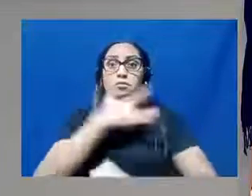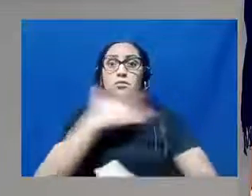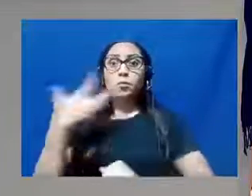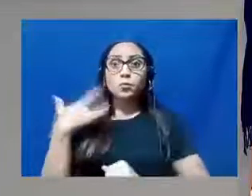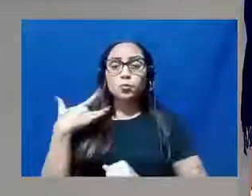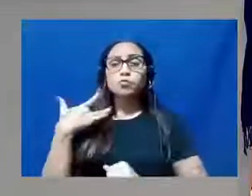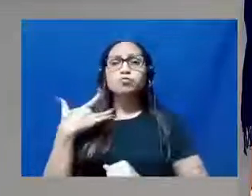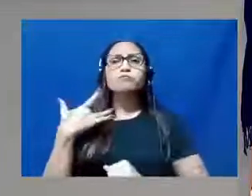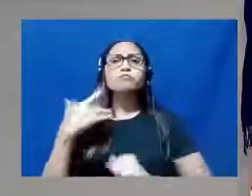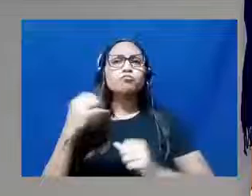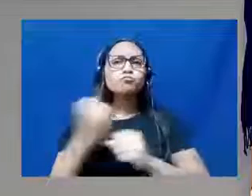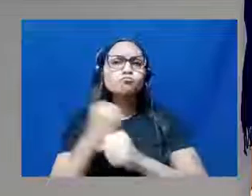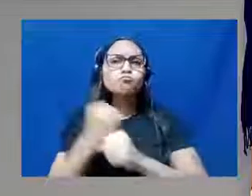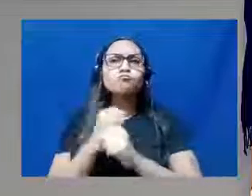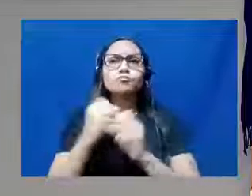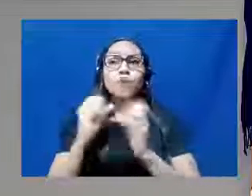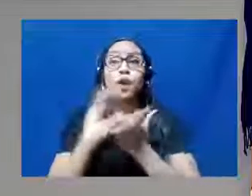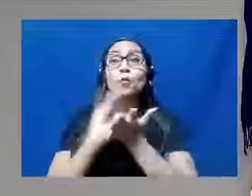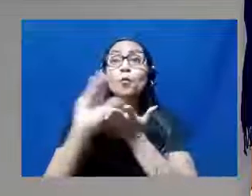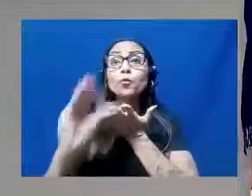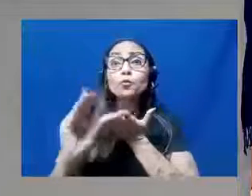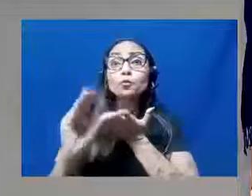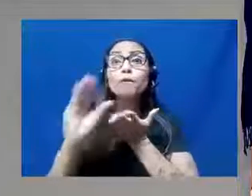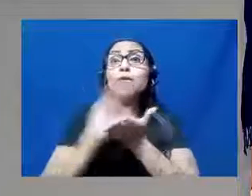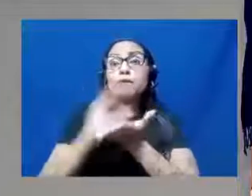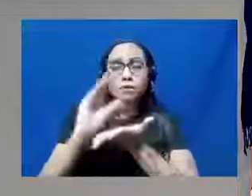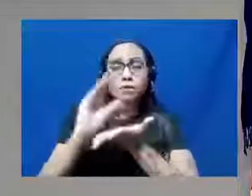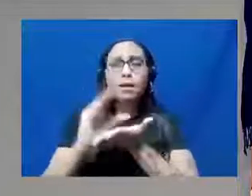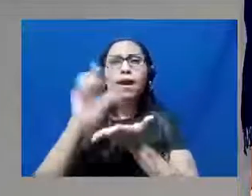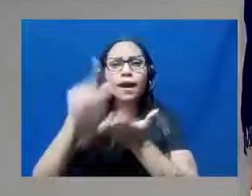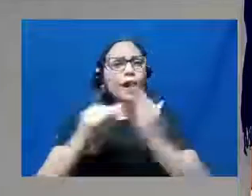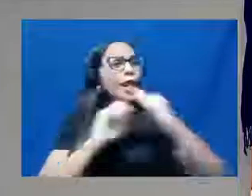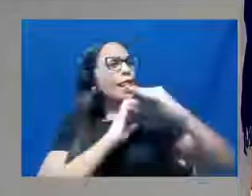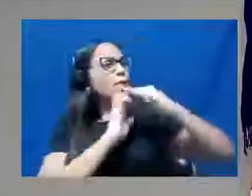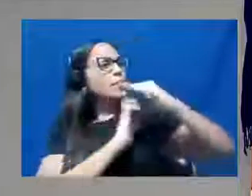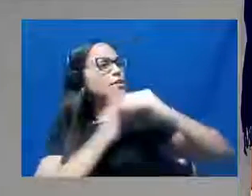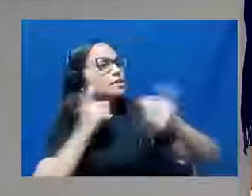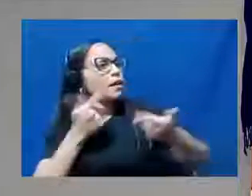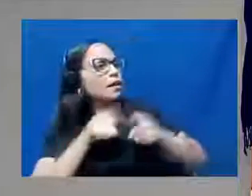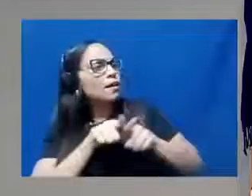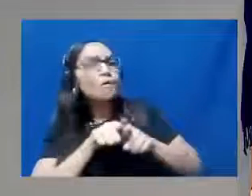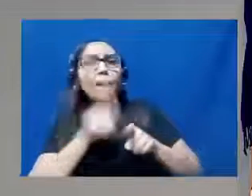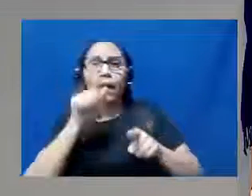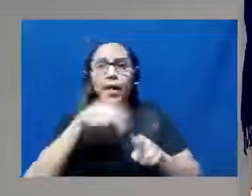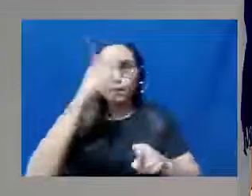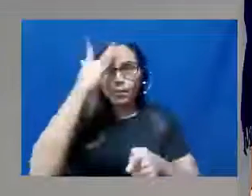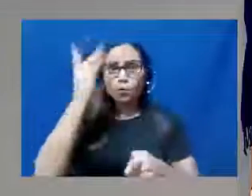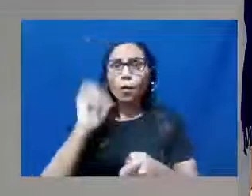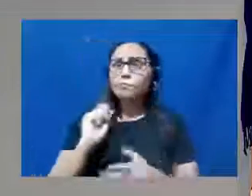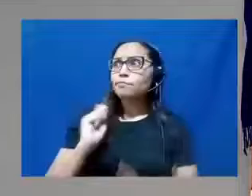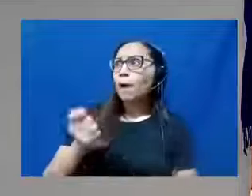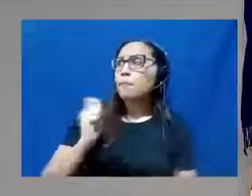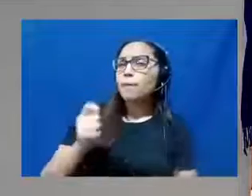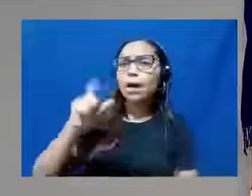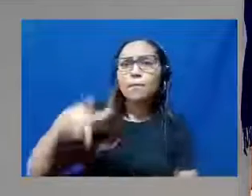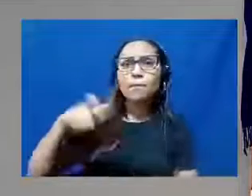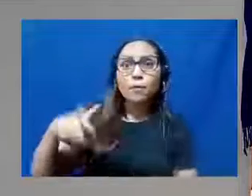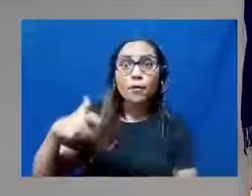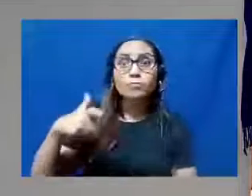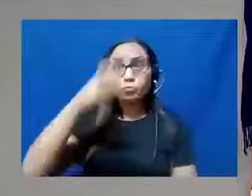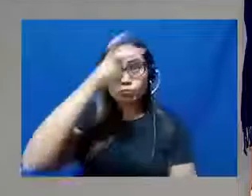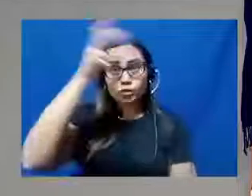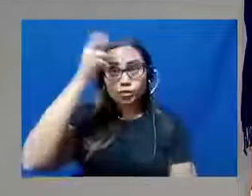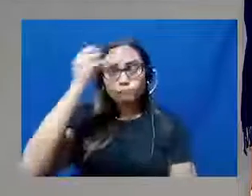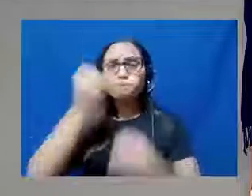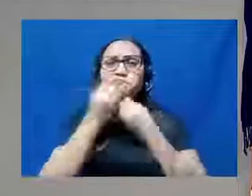o recurso é o empresário. Quem gera o recurso é o contribuinte. Quem gera o recurso é quem investe no município. Então, fica aqui o meu desabafo, o meu pedido para